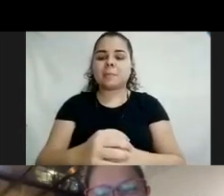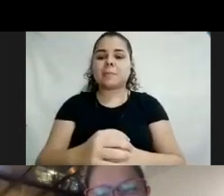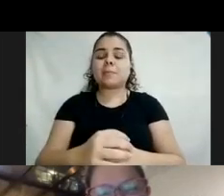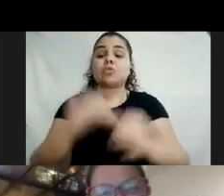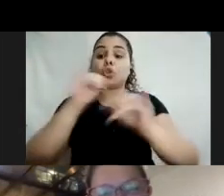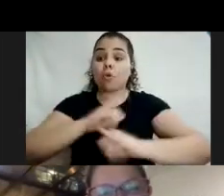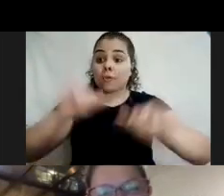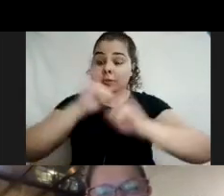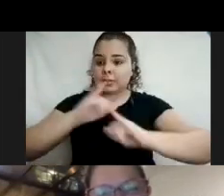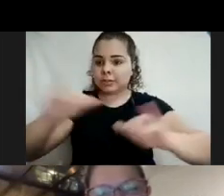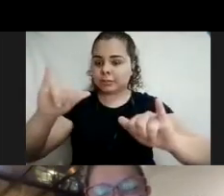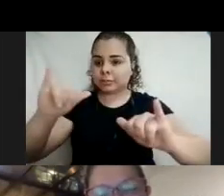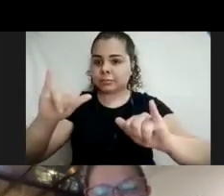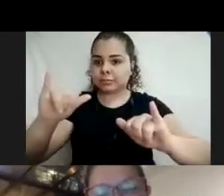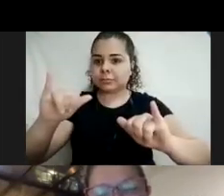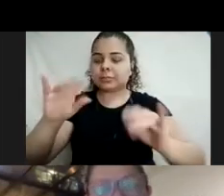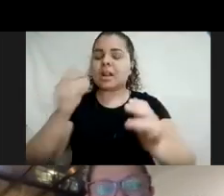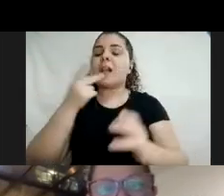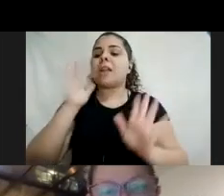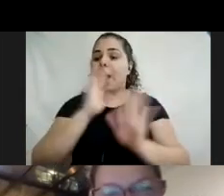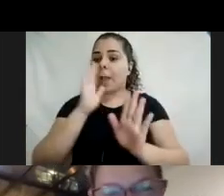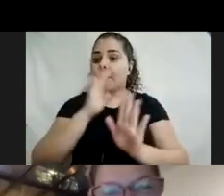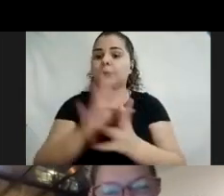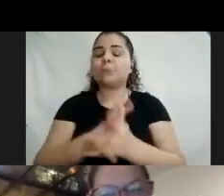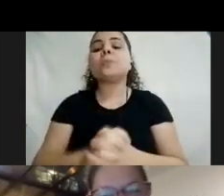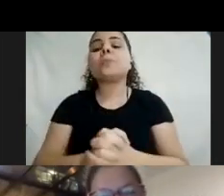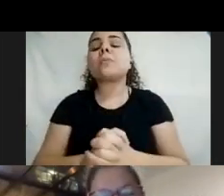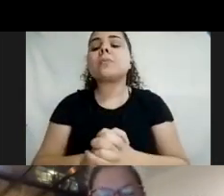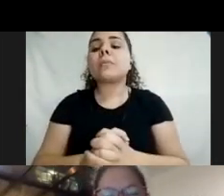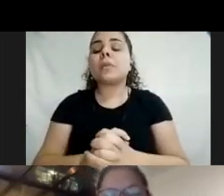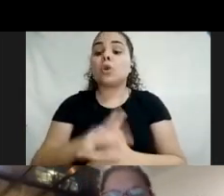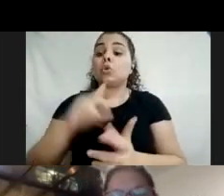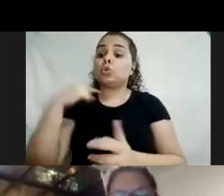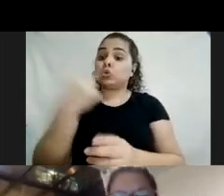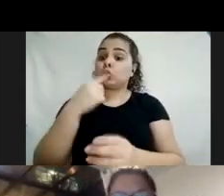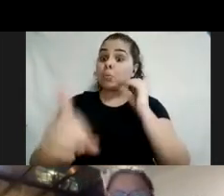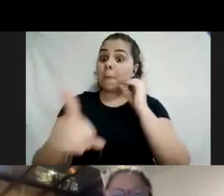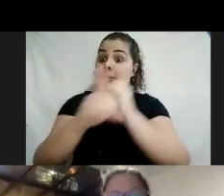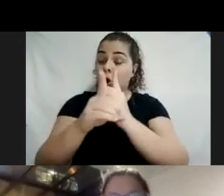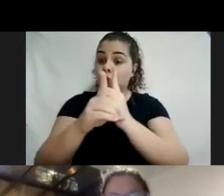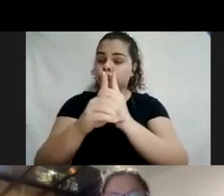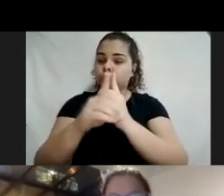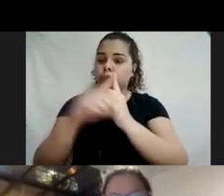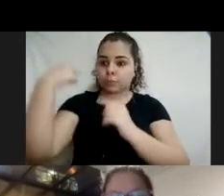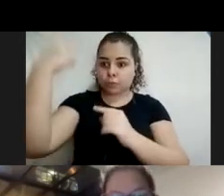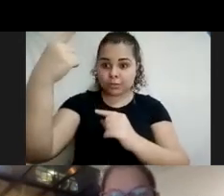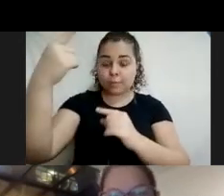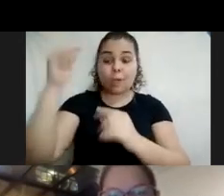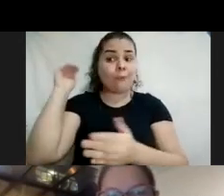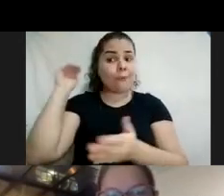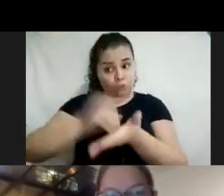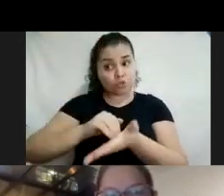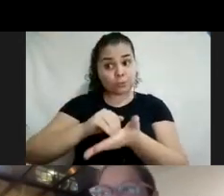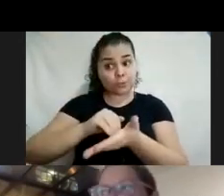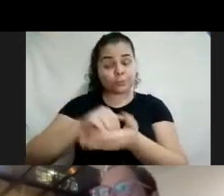avisar uns informes finais, assim, que o nosso próximo encontro é o último, né? É que